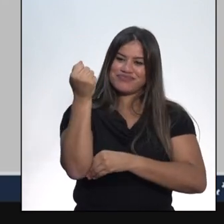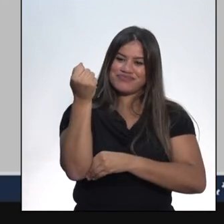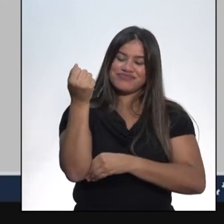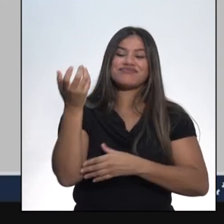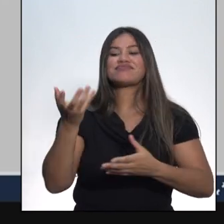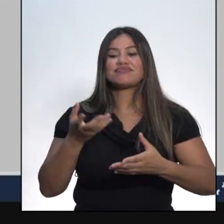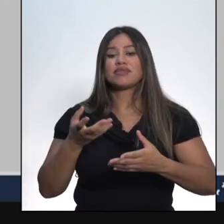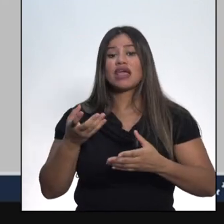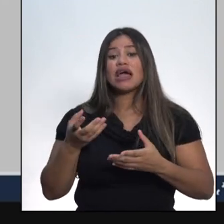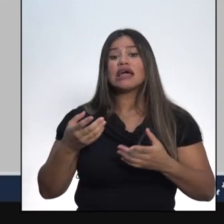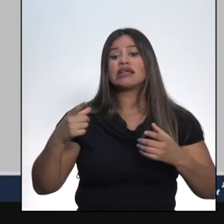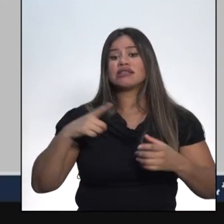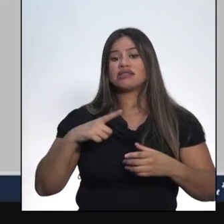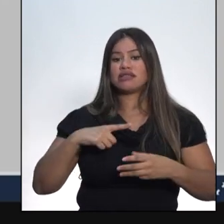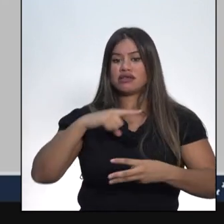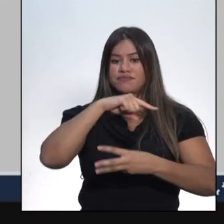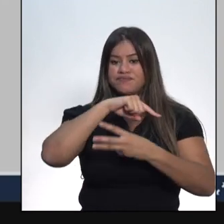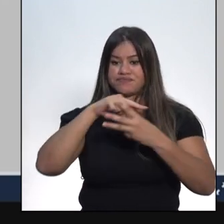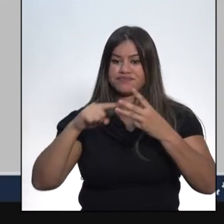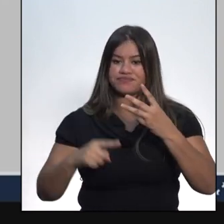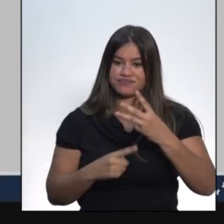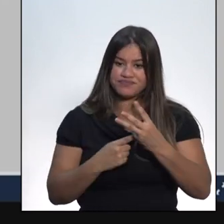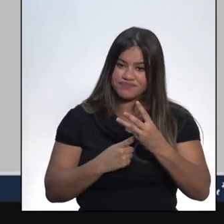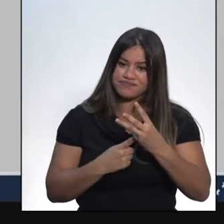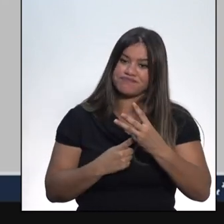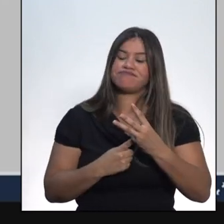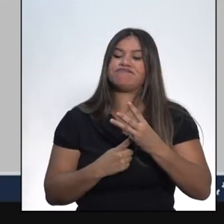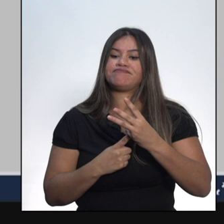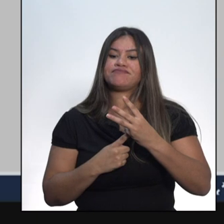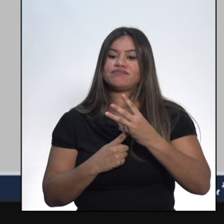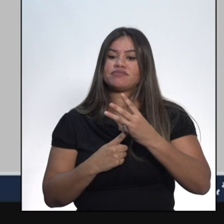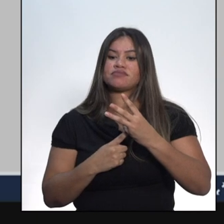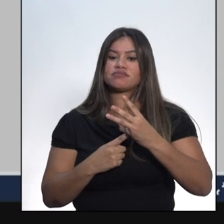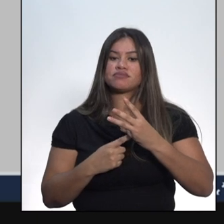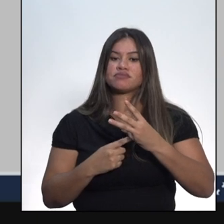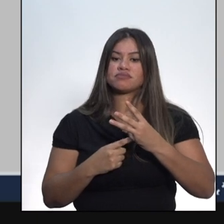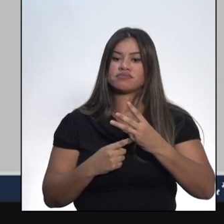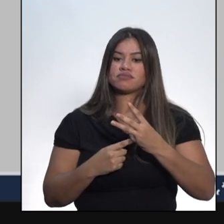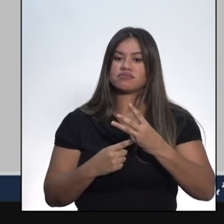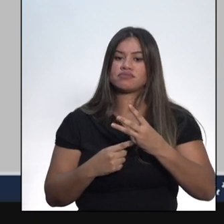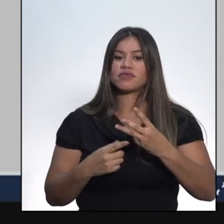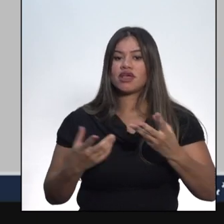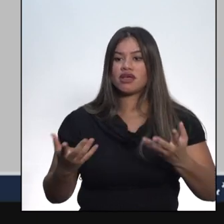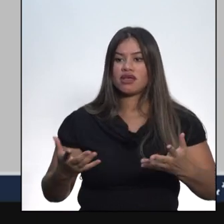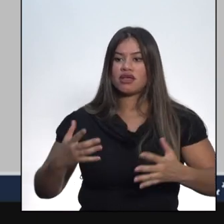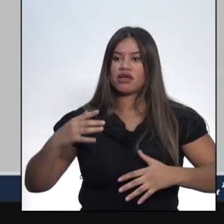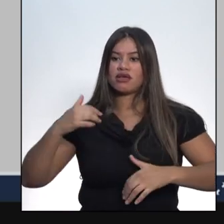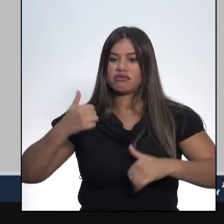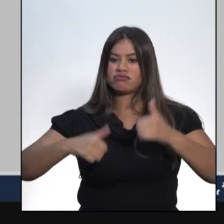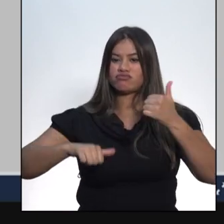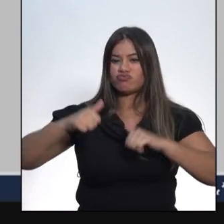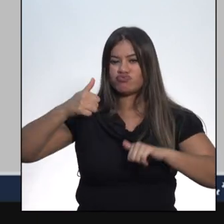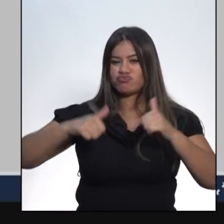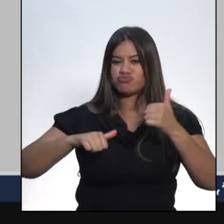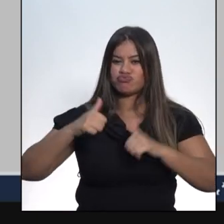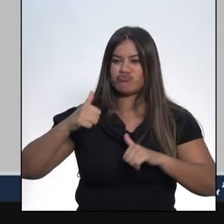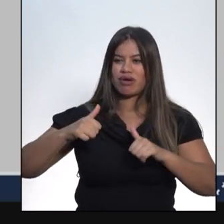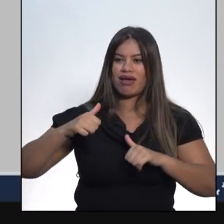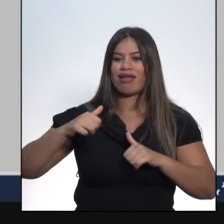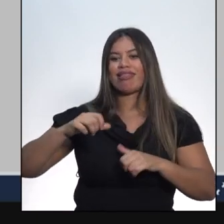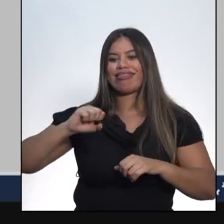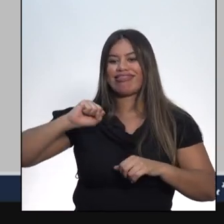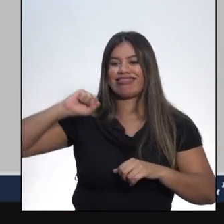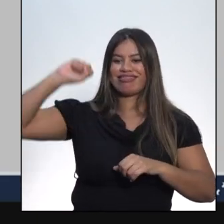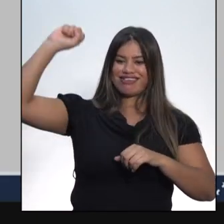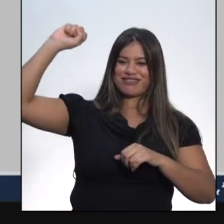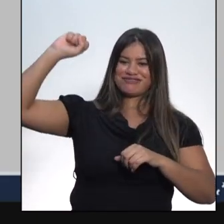as fraudes praticadas pela Comissão de Verificação de Poderes, vulgarmente conhecida como Degola. A